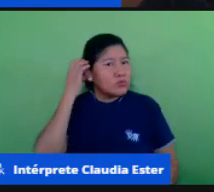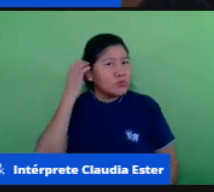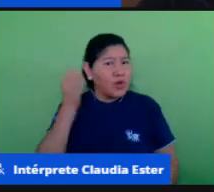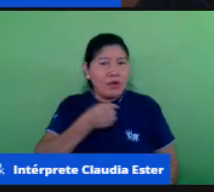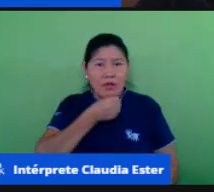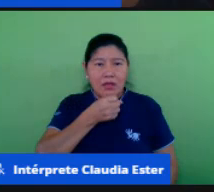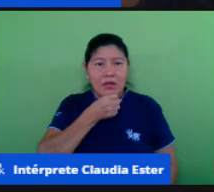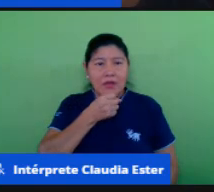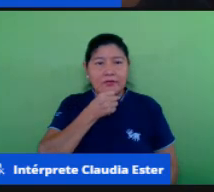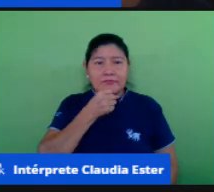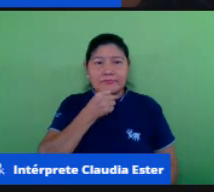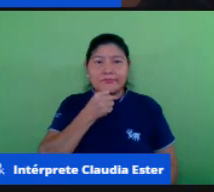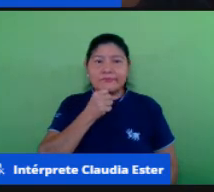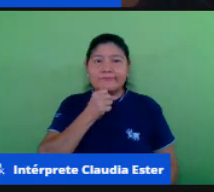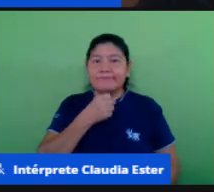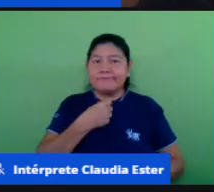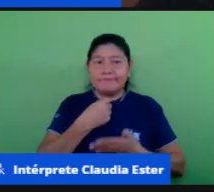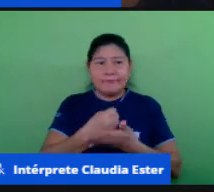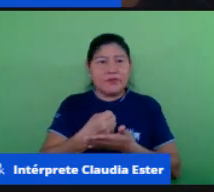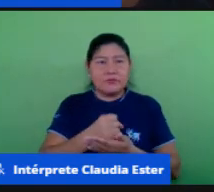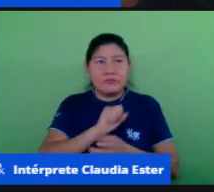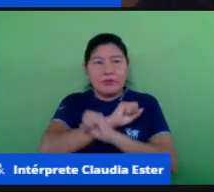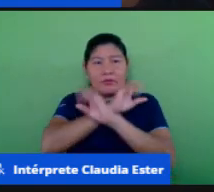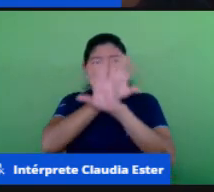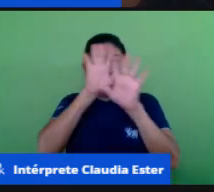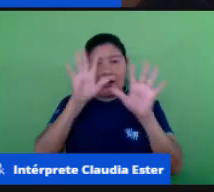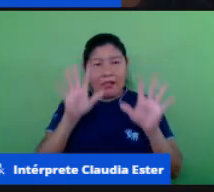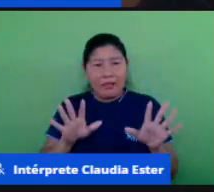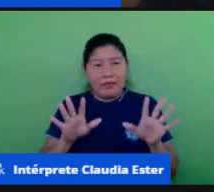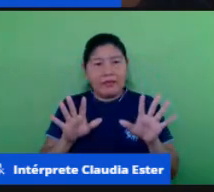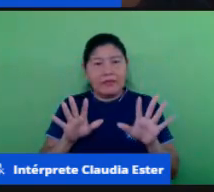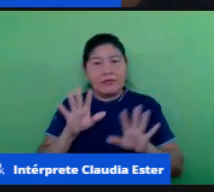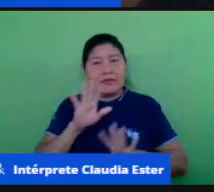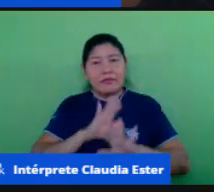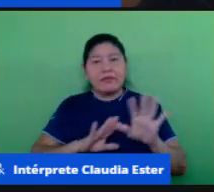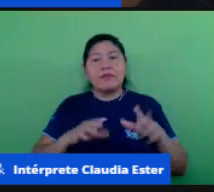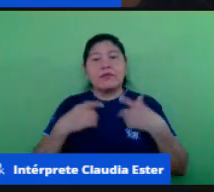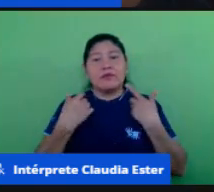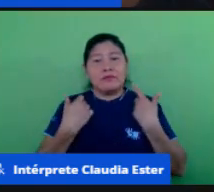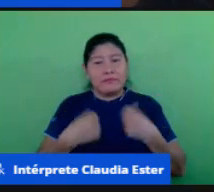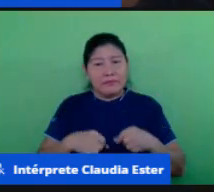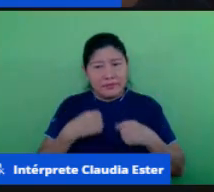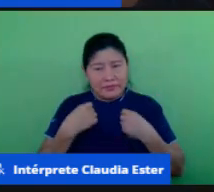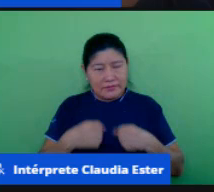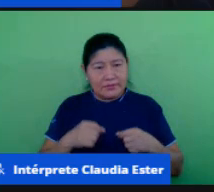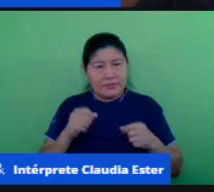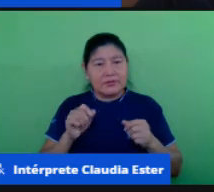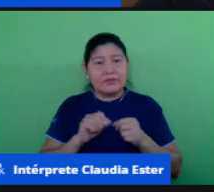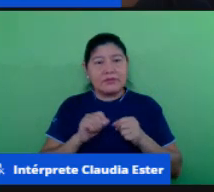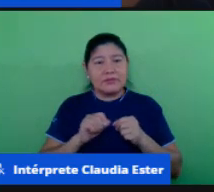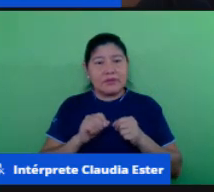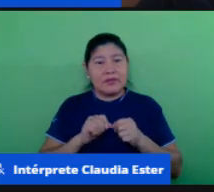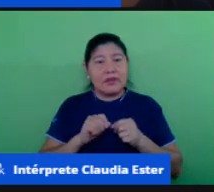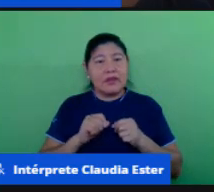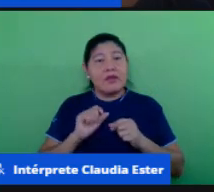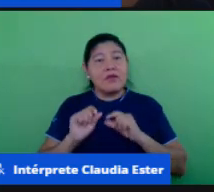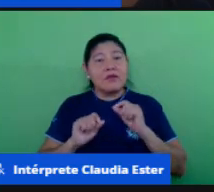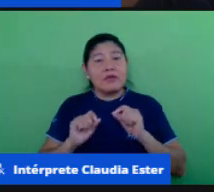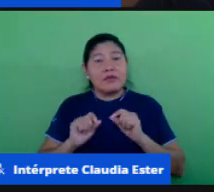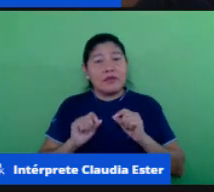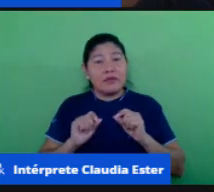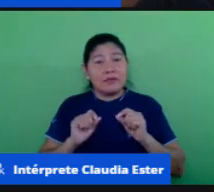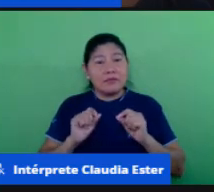estava claro que está explícito né mas não está então é preciso fazer